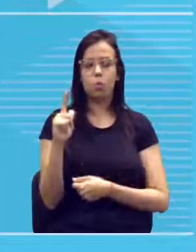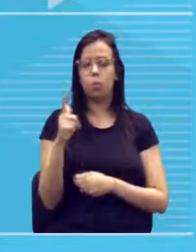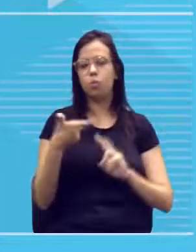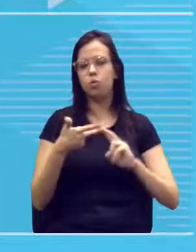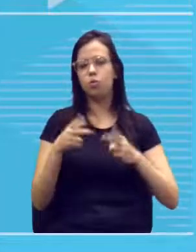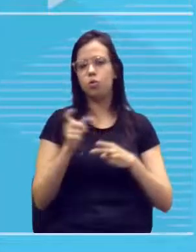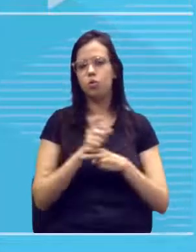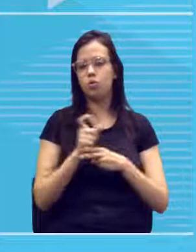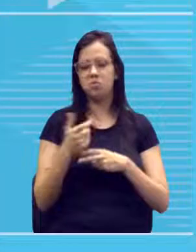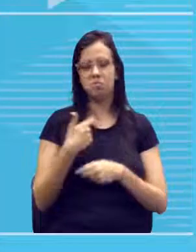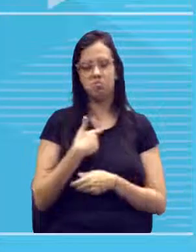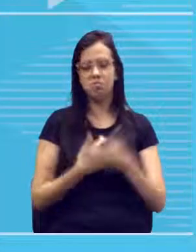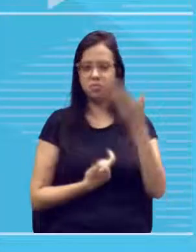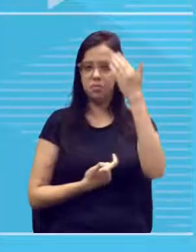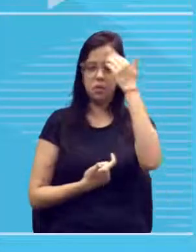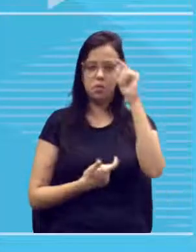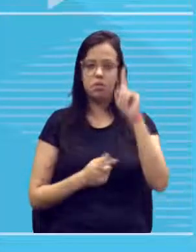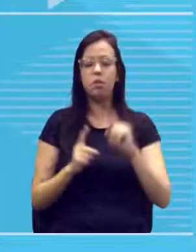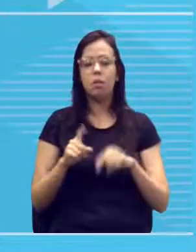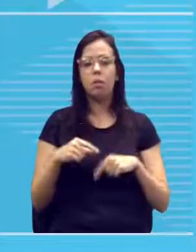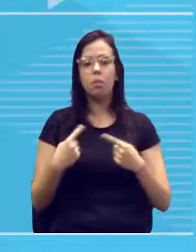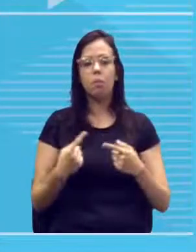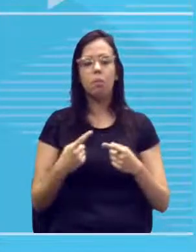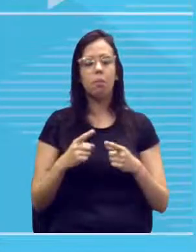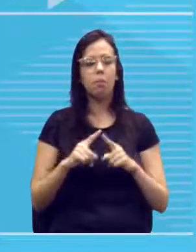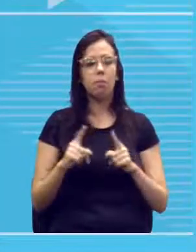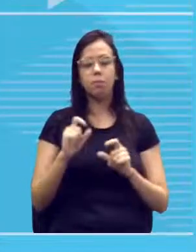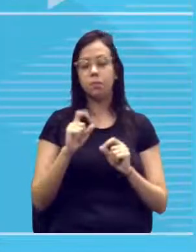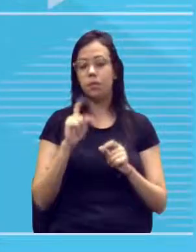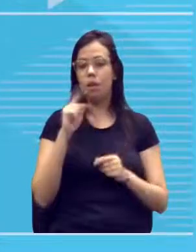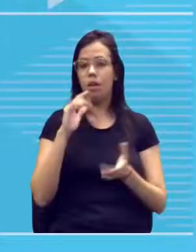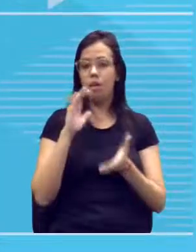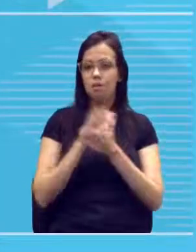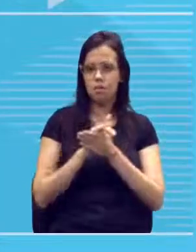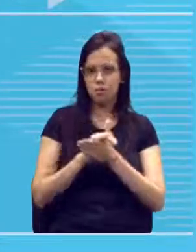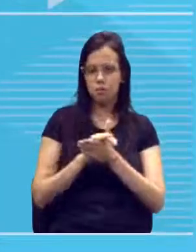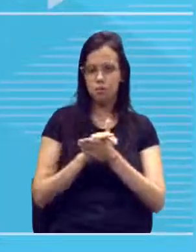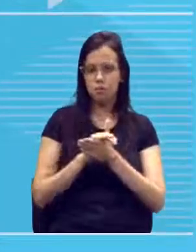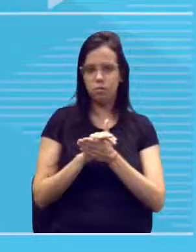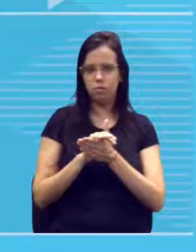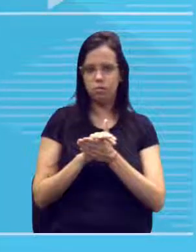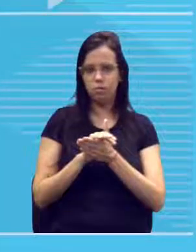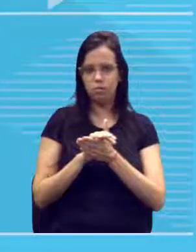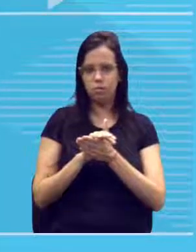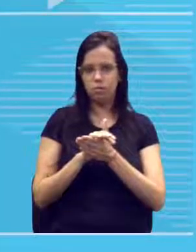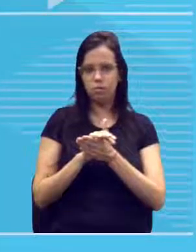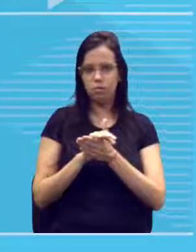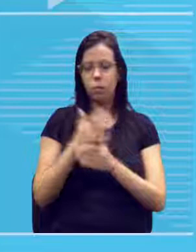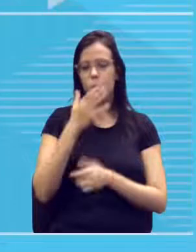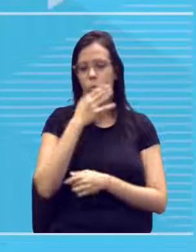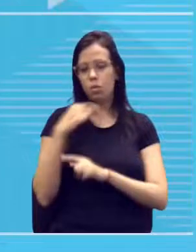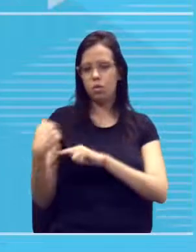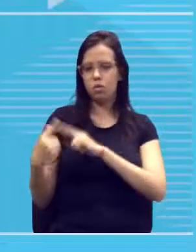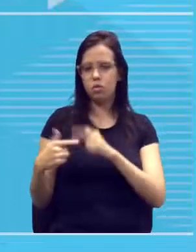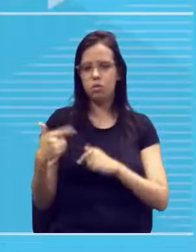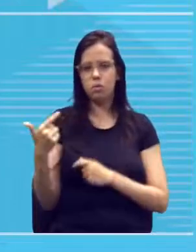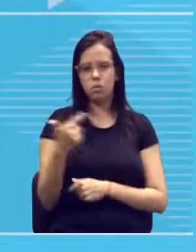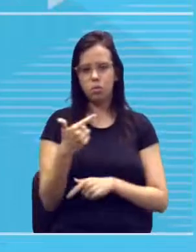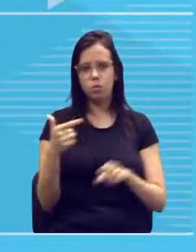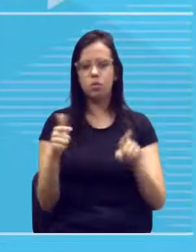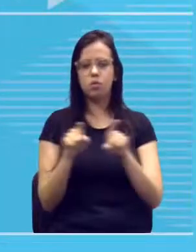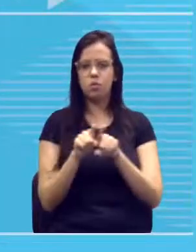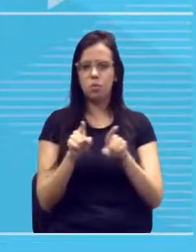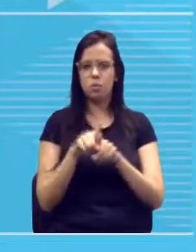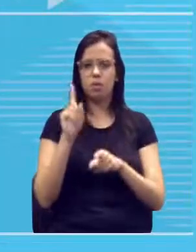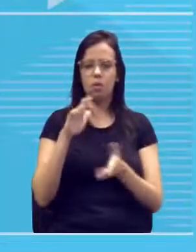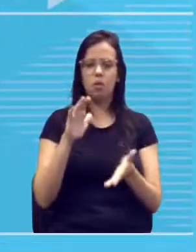Aí é que tá. Vamos olhar lá pra... Ele é um casal, tá? Esse indivíduo aqui da geração 2, ele também é um casal.